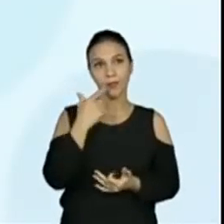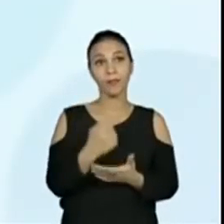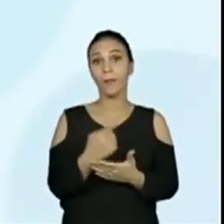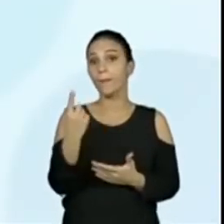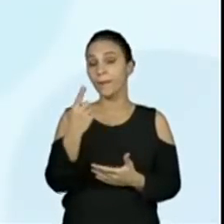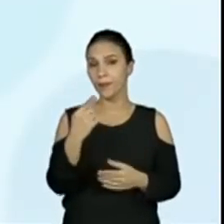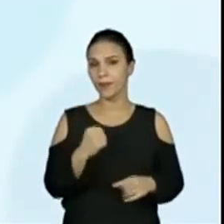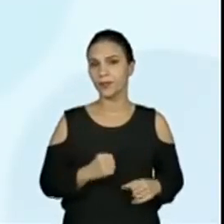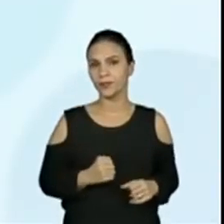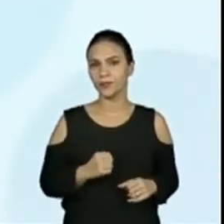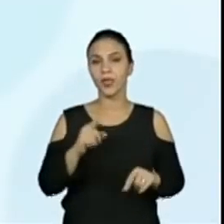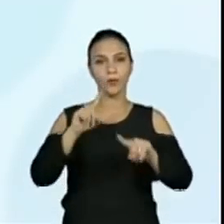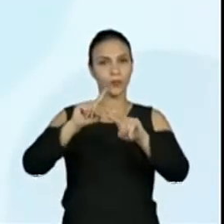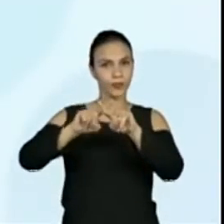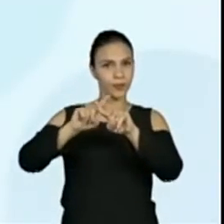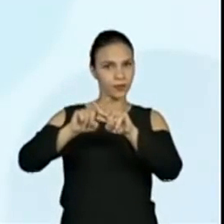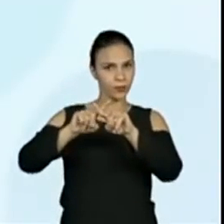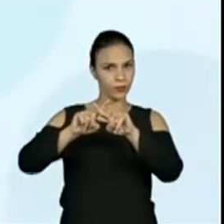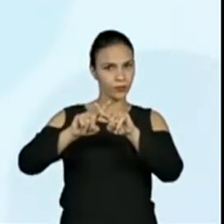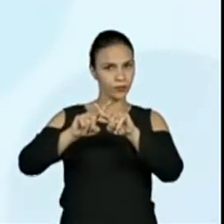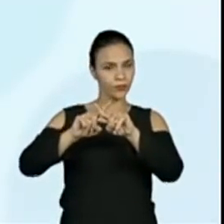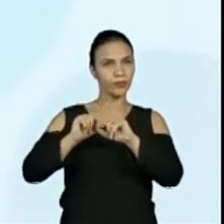primeiro caso, nós temos uma multiplicação.